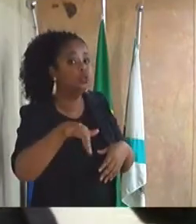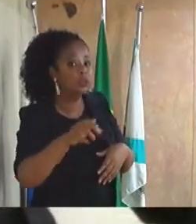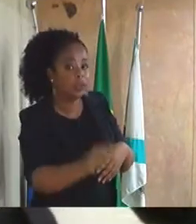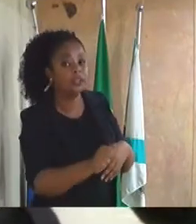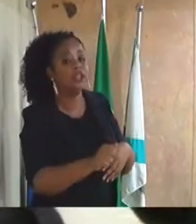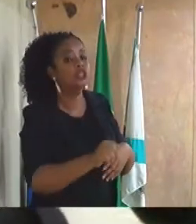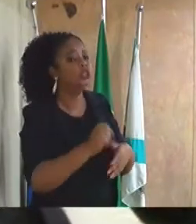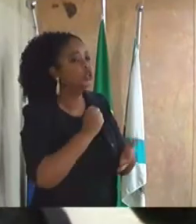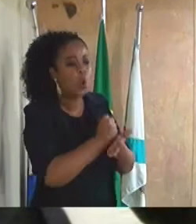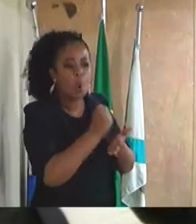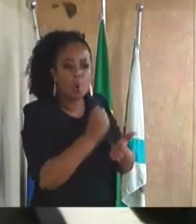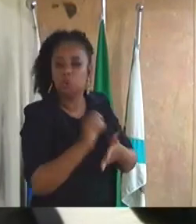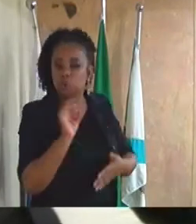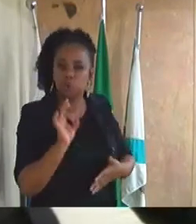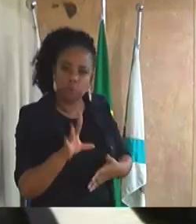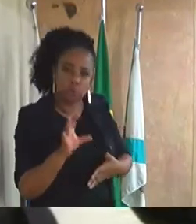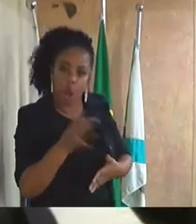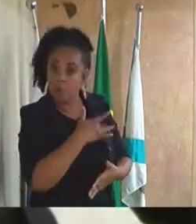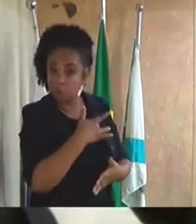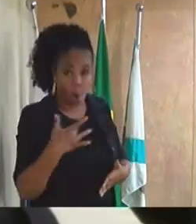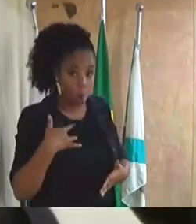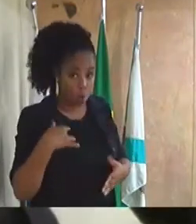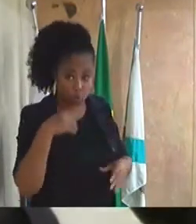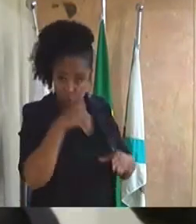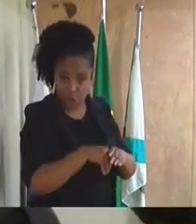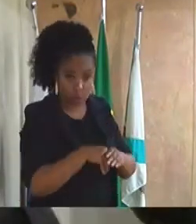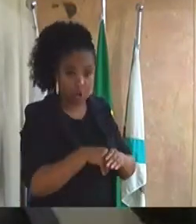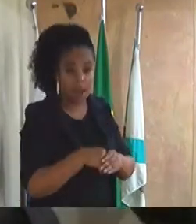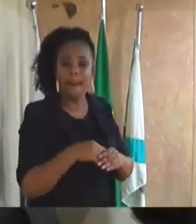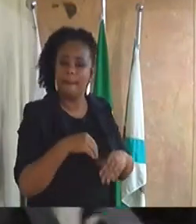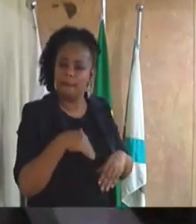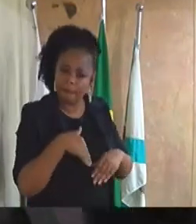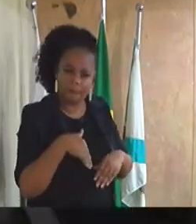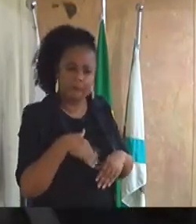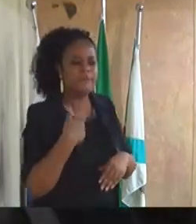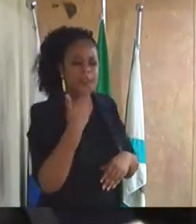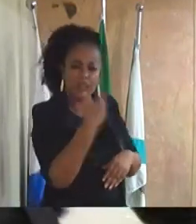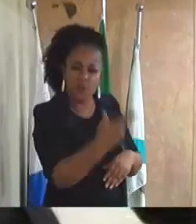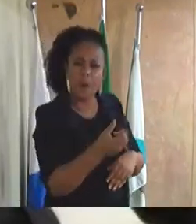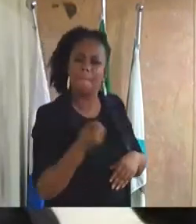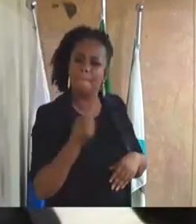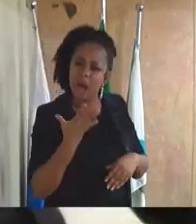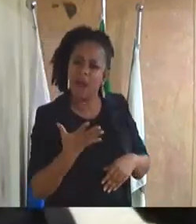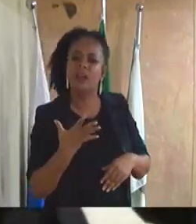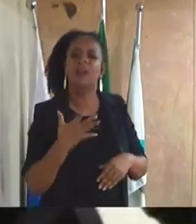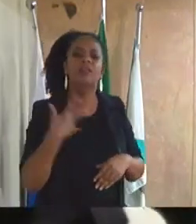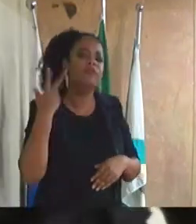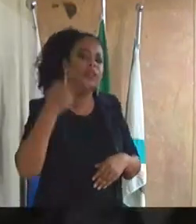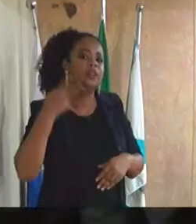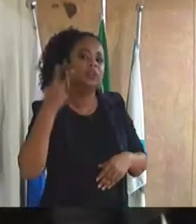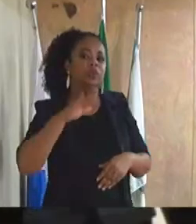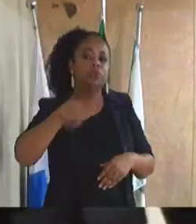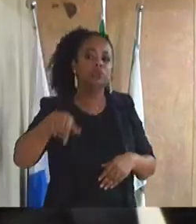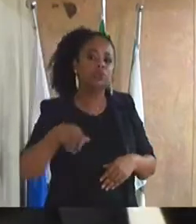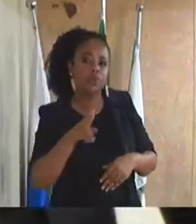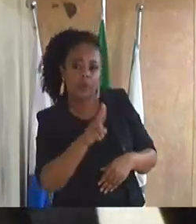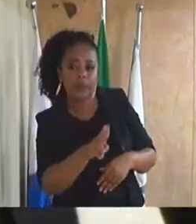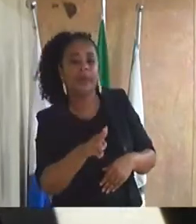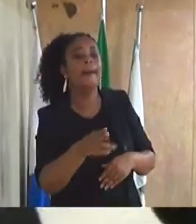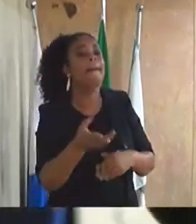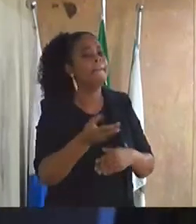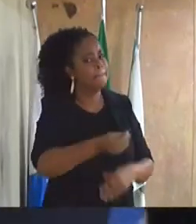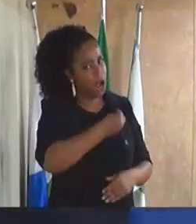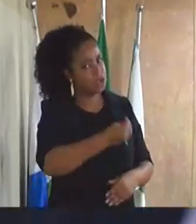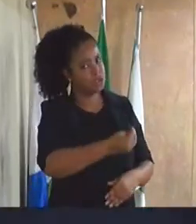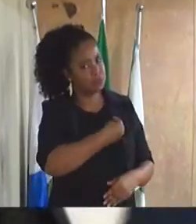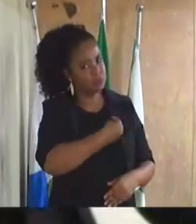contrato referente à saúde como muito bem disse aí o nosso querido vereador Júlio Wills que ele participou